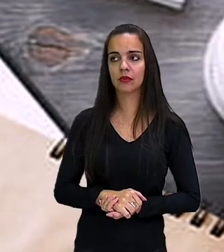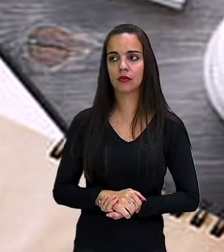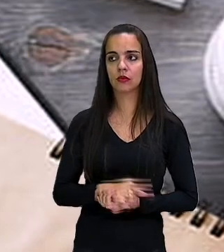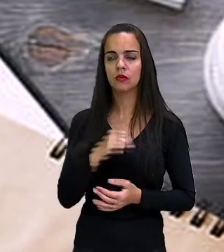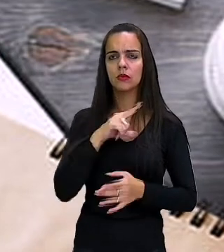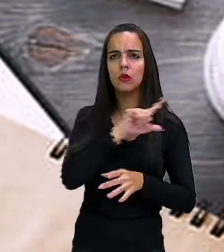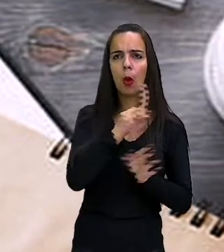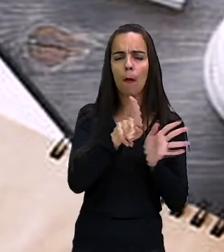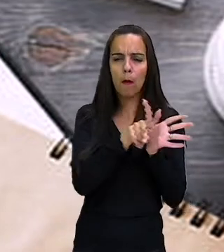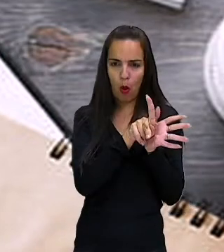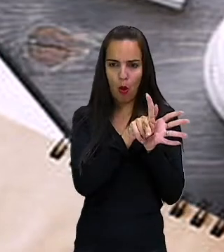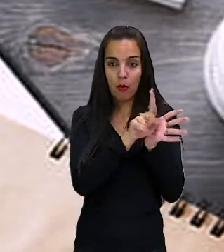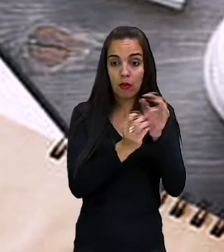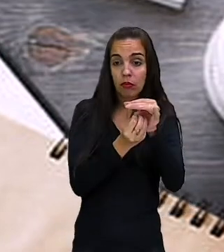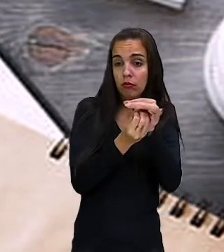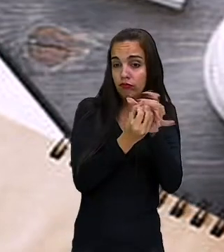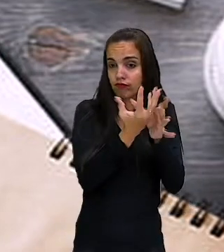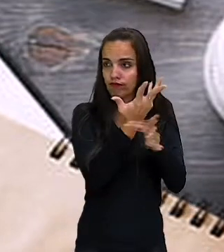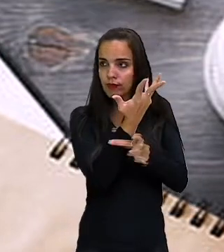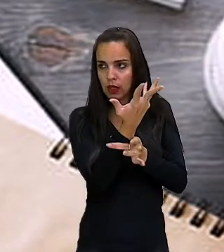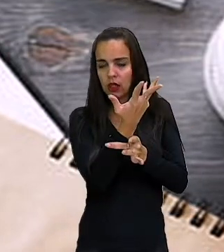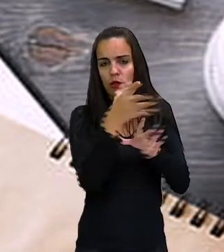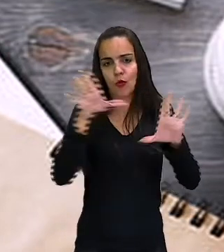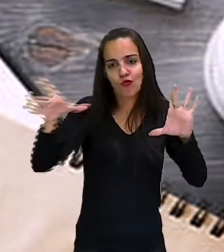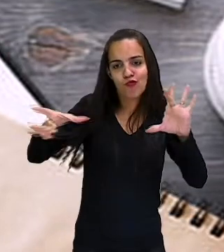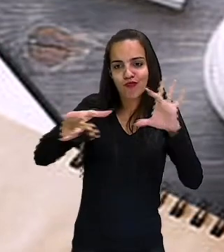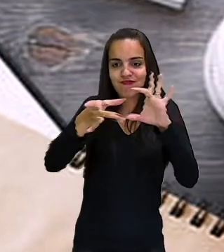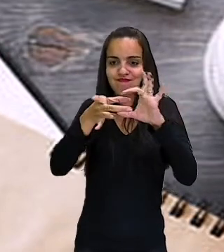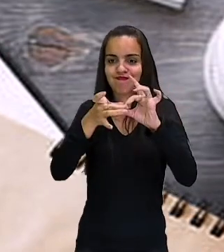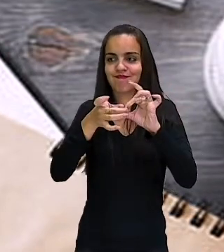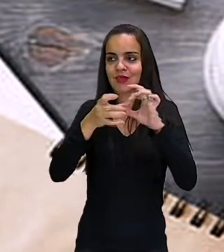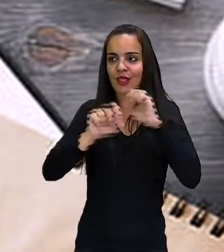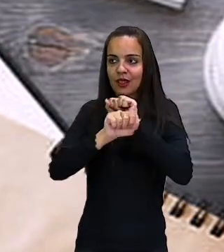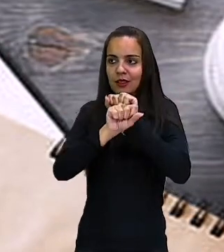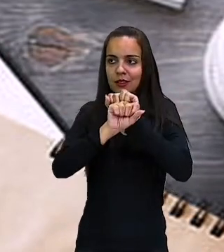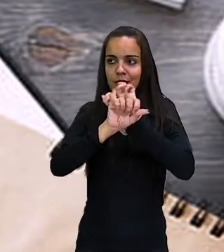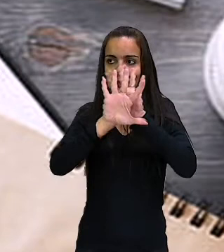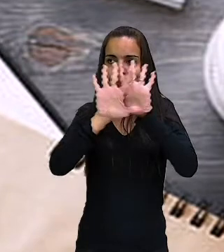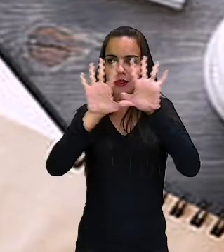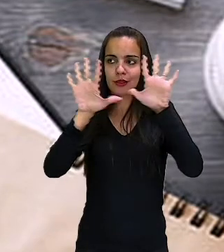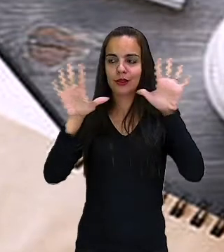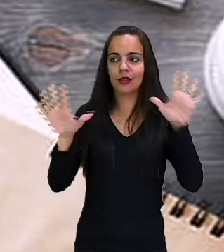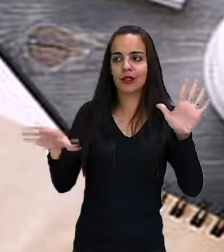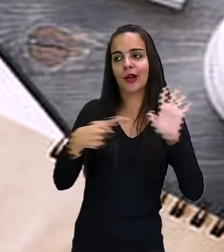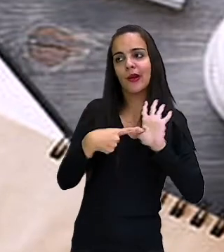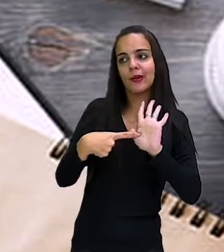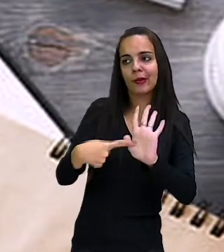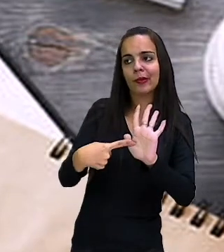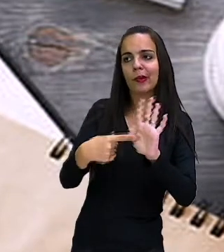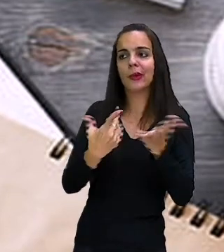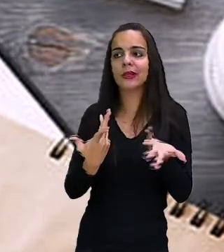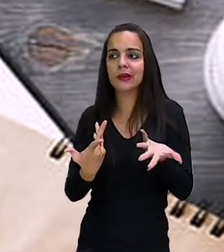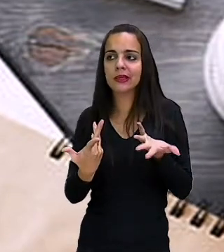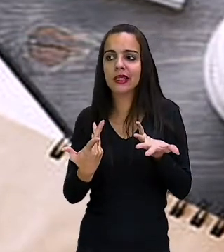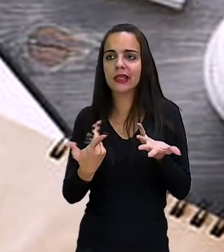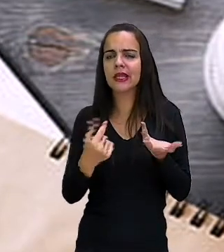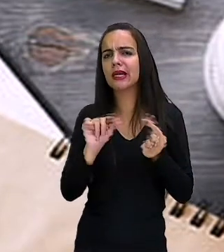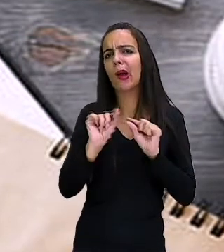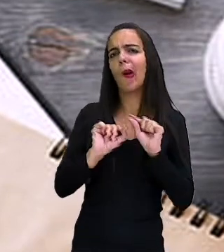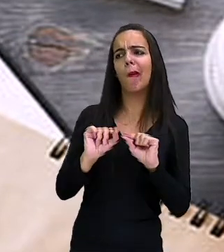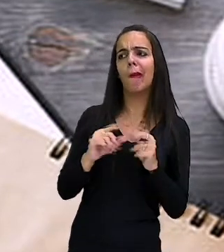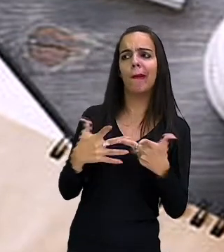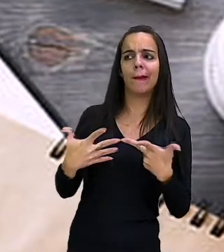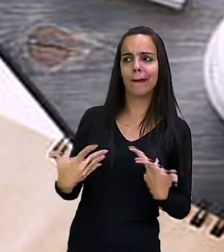Criou-se o humor do cartum. Então, eles fizeram ali um textinho indicando ali uma coisa